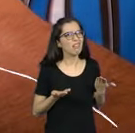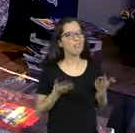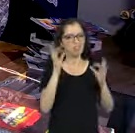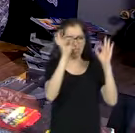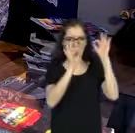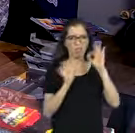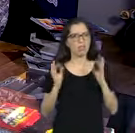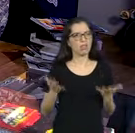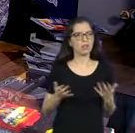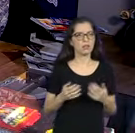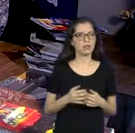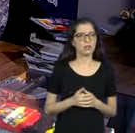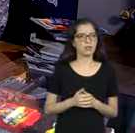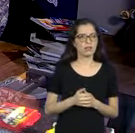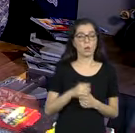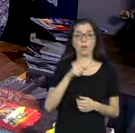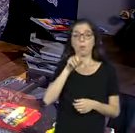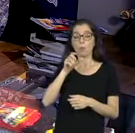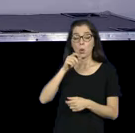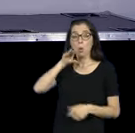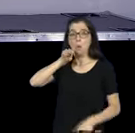Político, gaga.